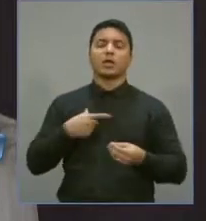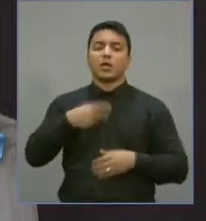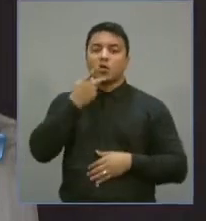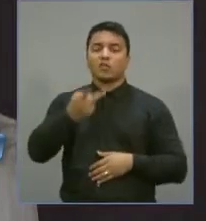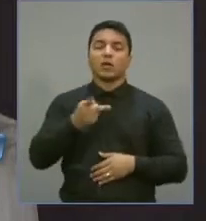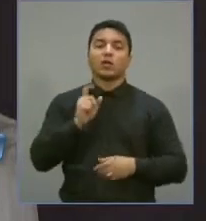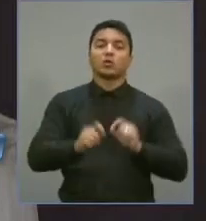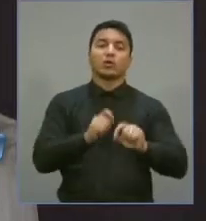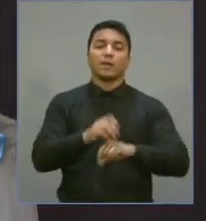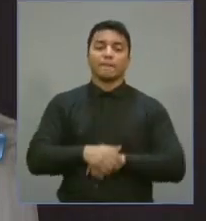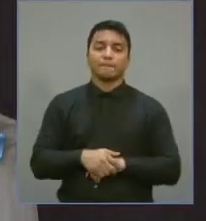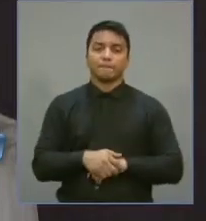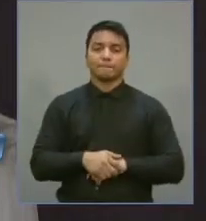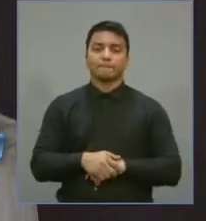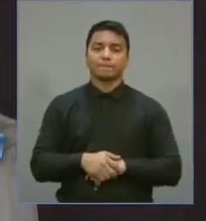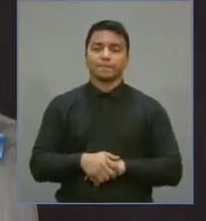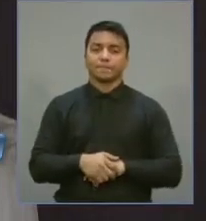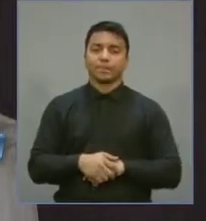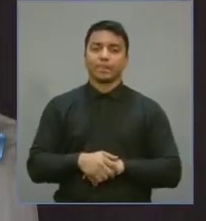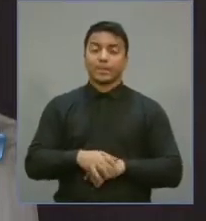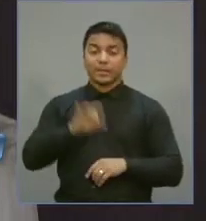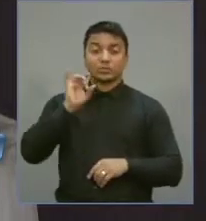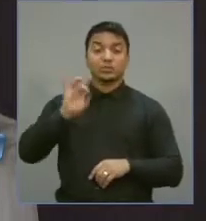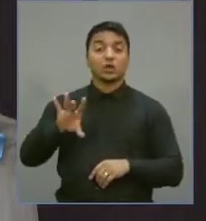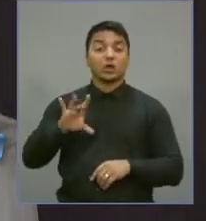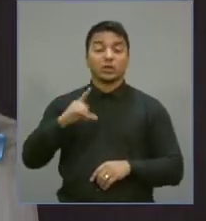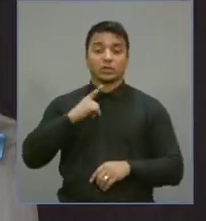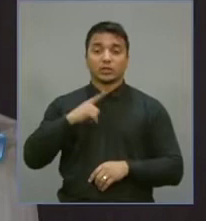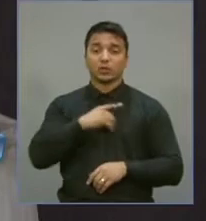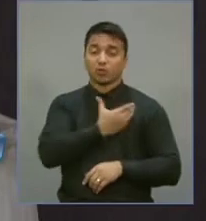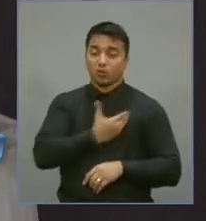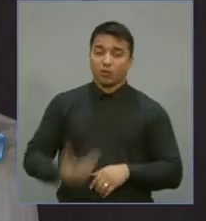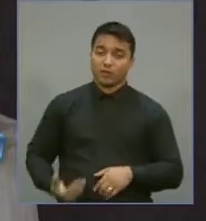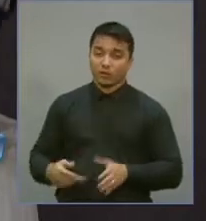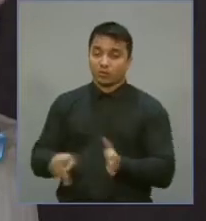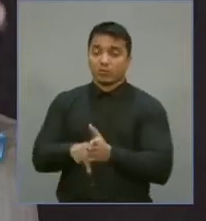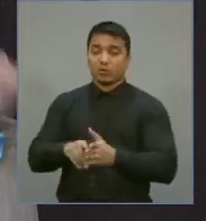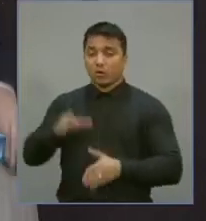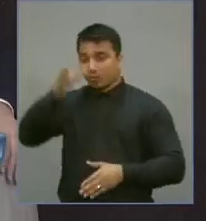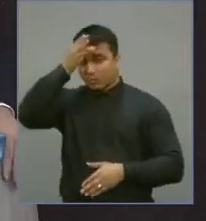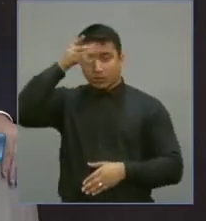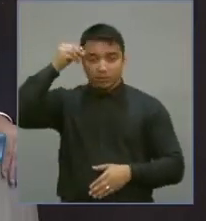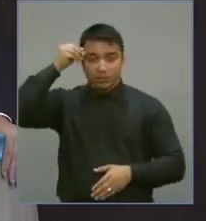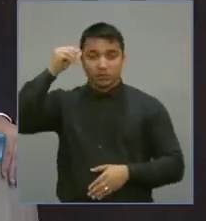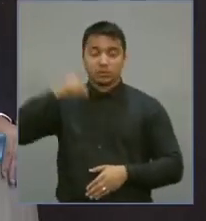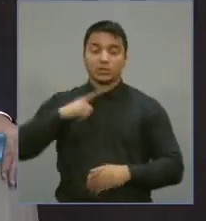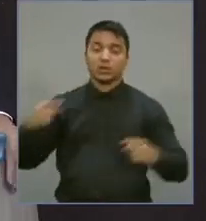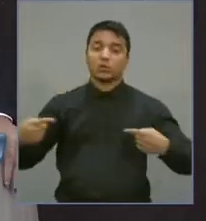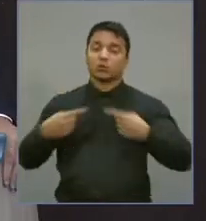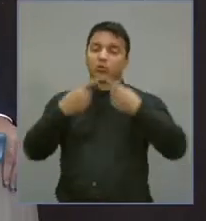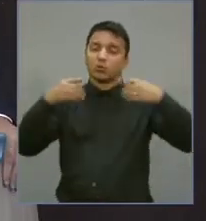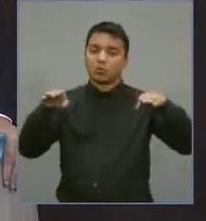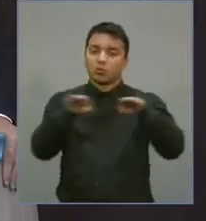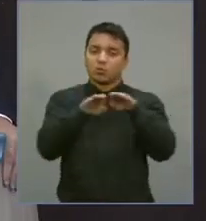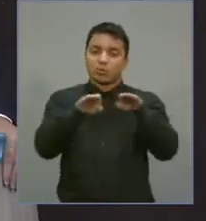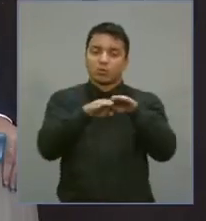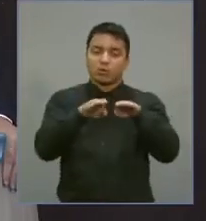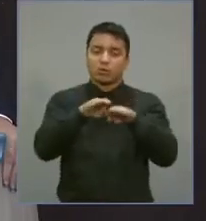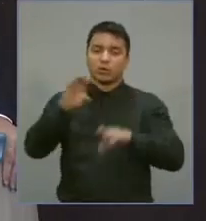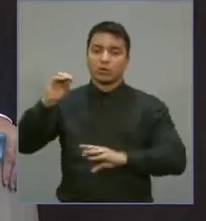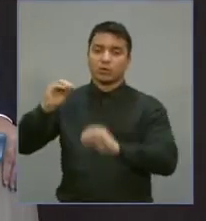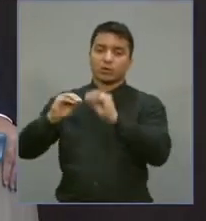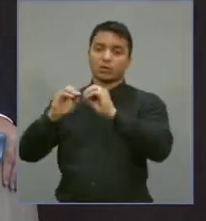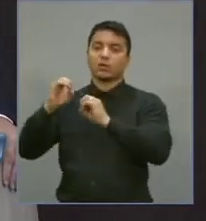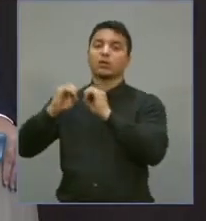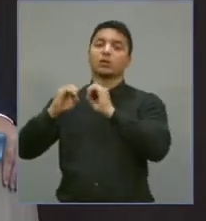que somente o governo Camilo se igualava na história, em reajuste